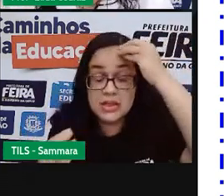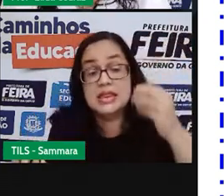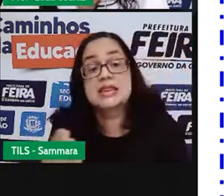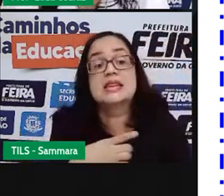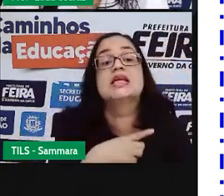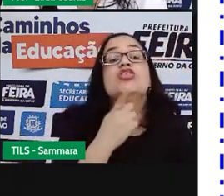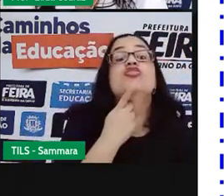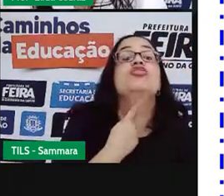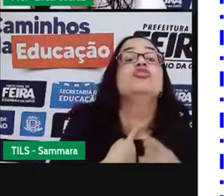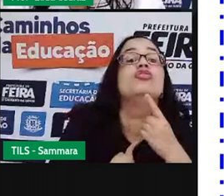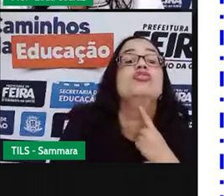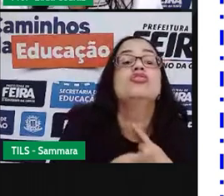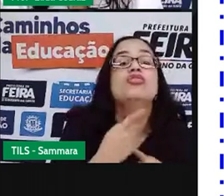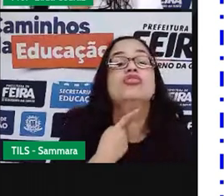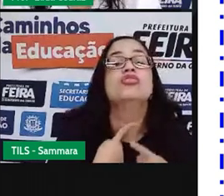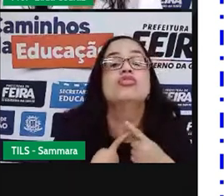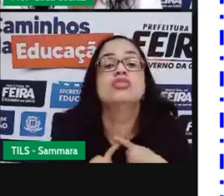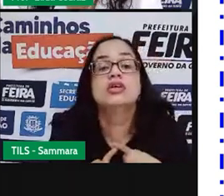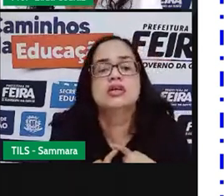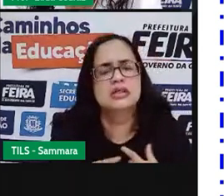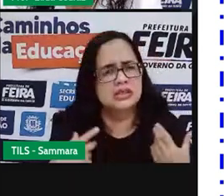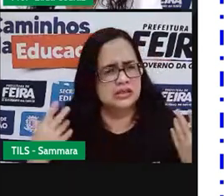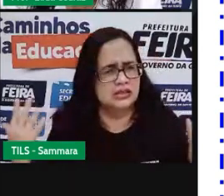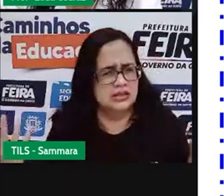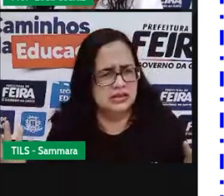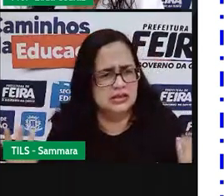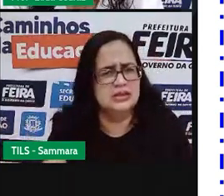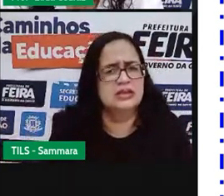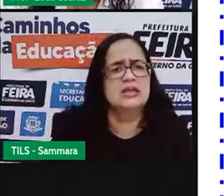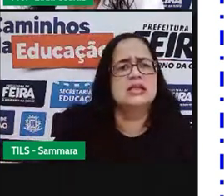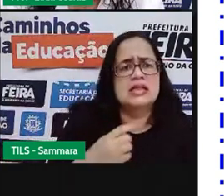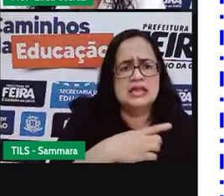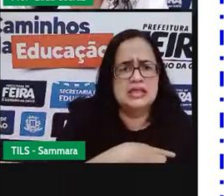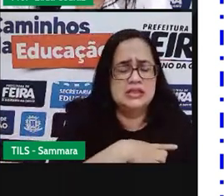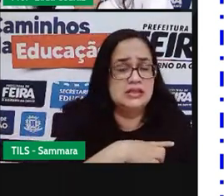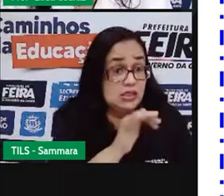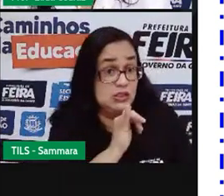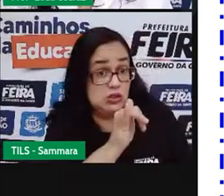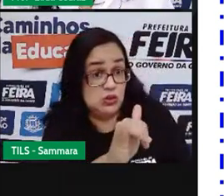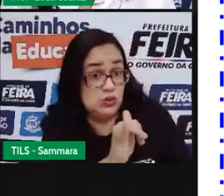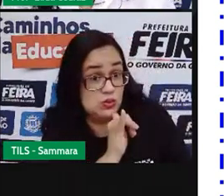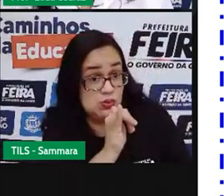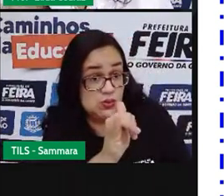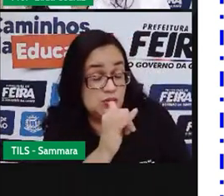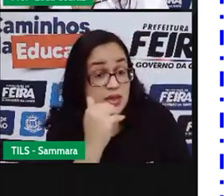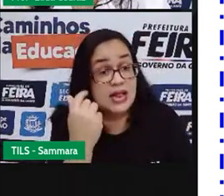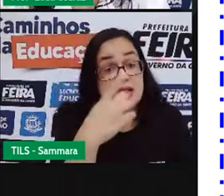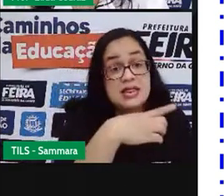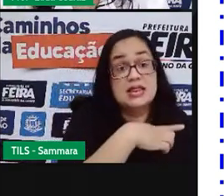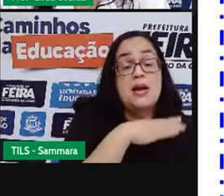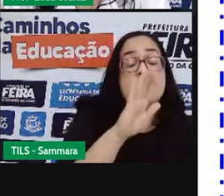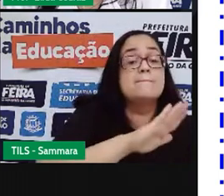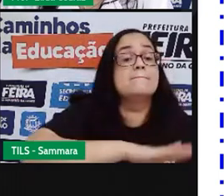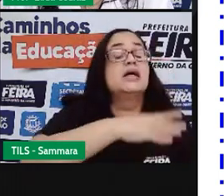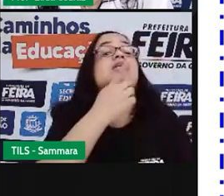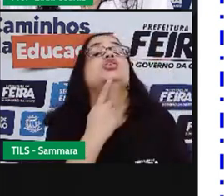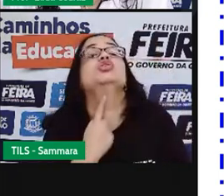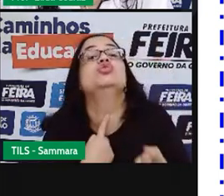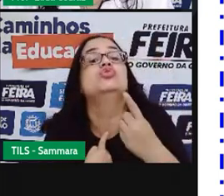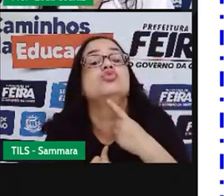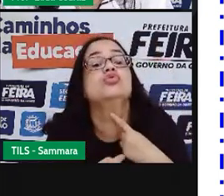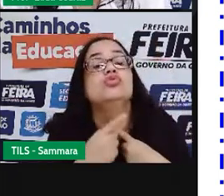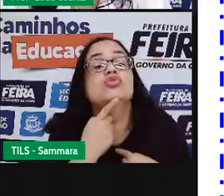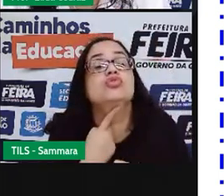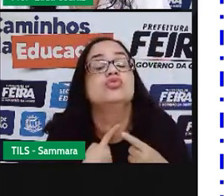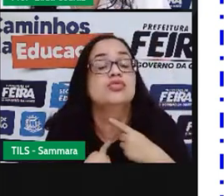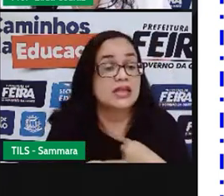vontade de realmente... Nossa, será que é aquilo mesmo que está anunciando? É o que deixa a gente com mais vontade de